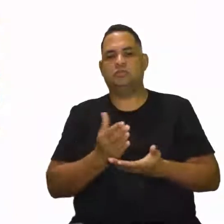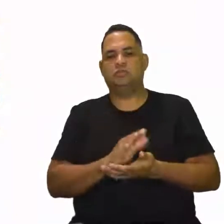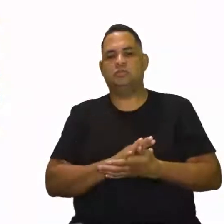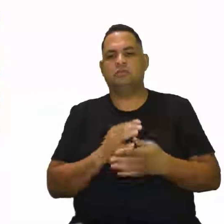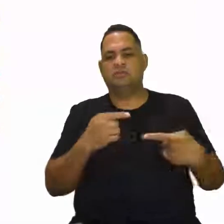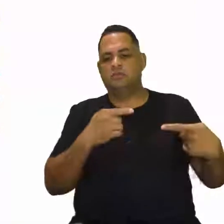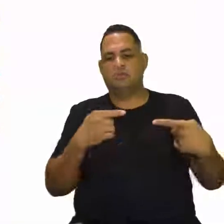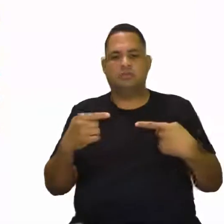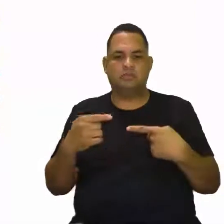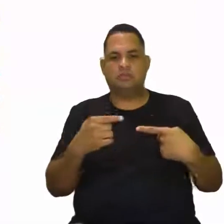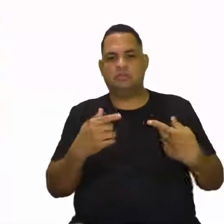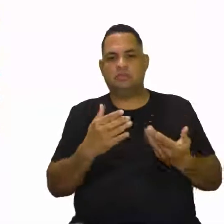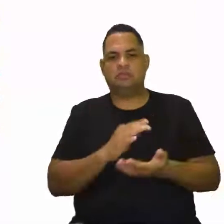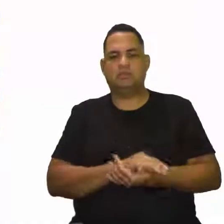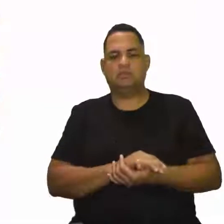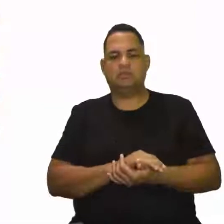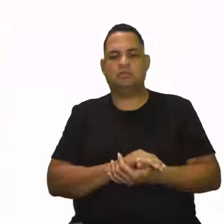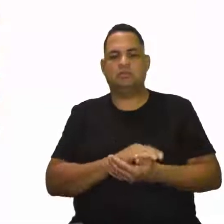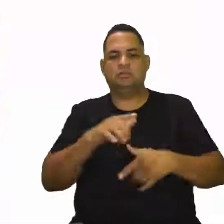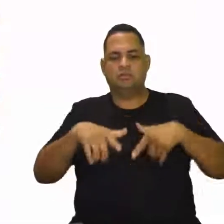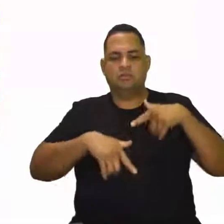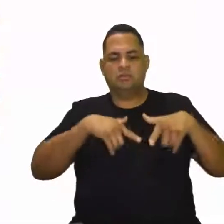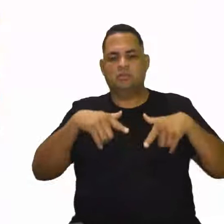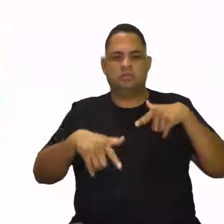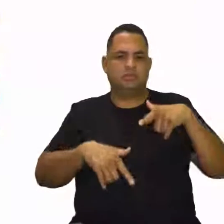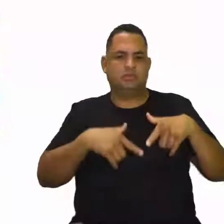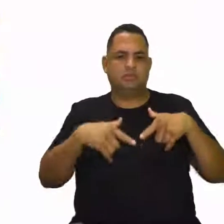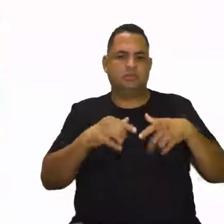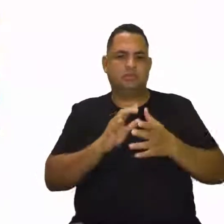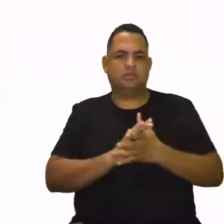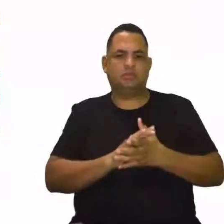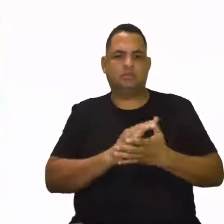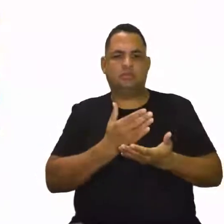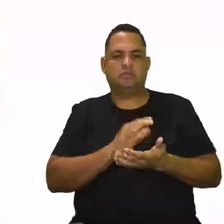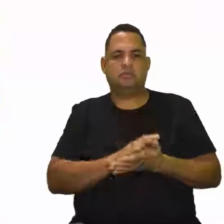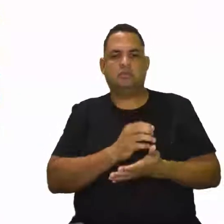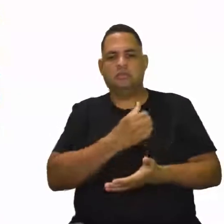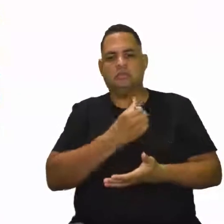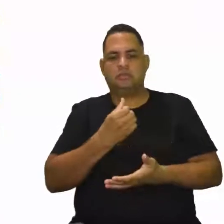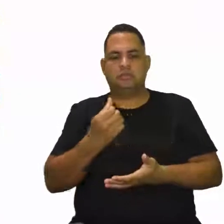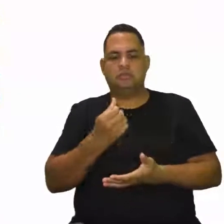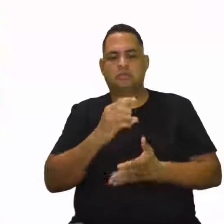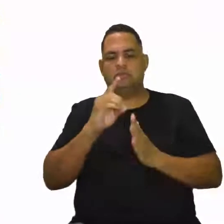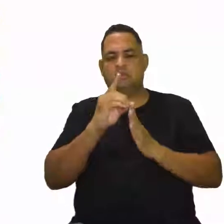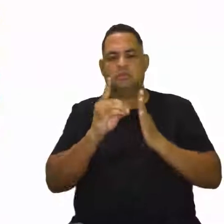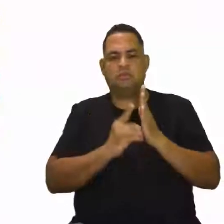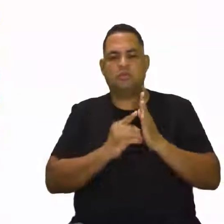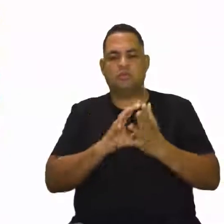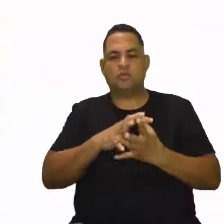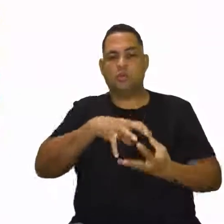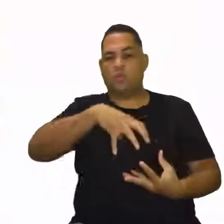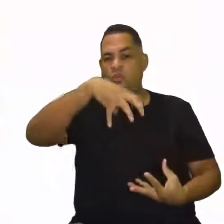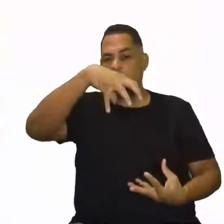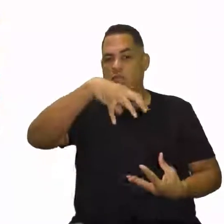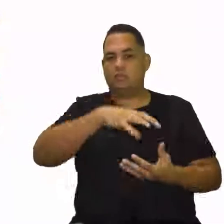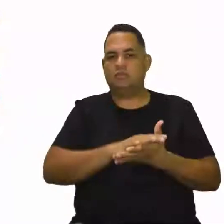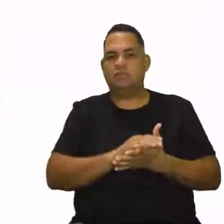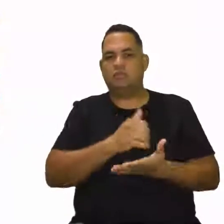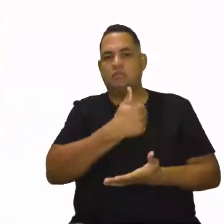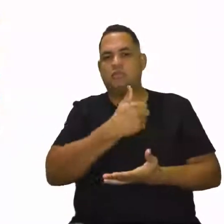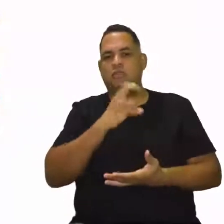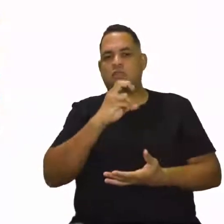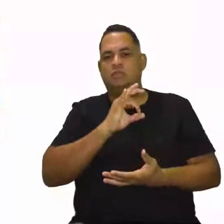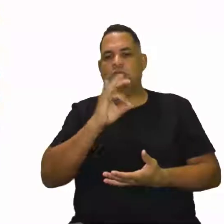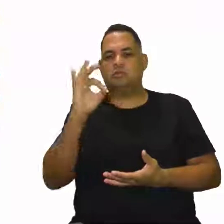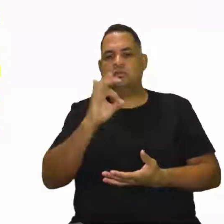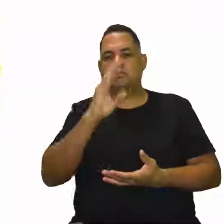áreas ligadas aí que trabalham com essa sexta década, né? Com os idosos. Eles dizem que cerca de 15